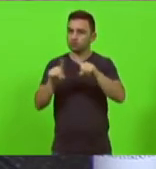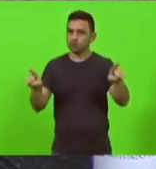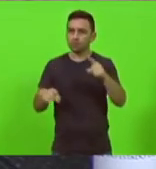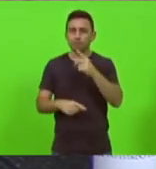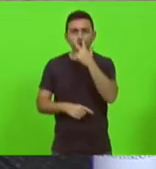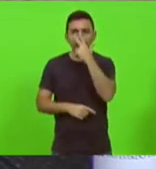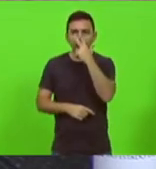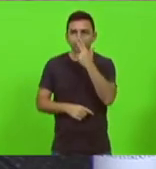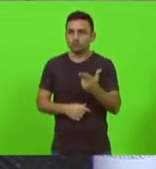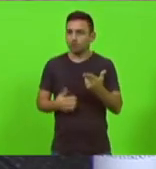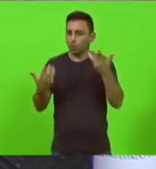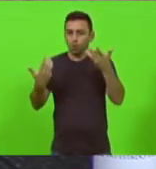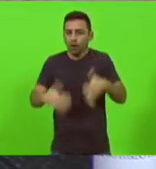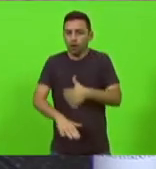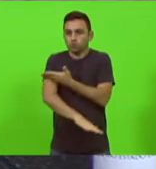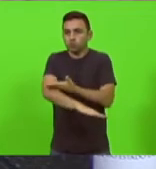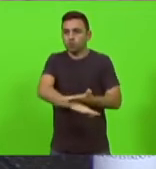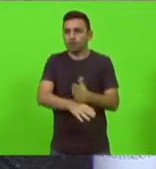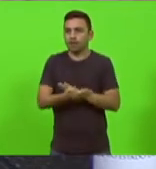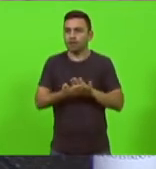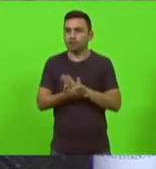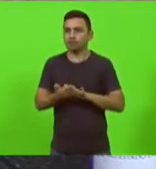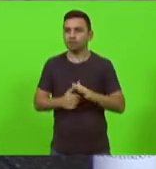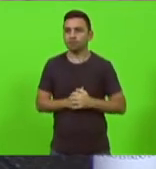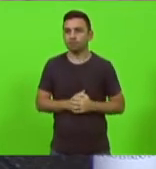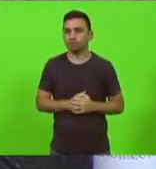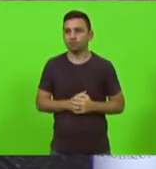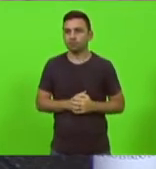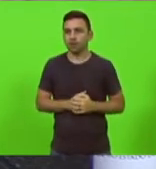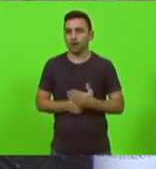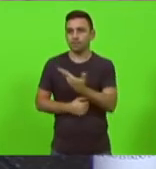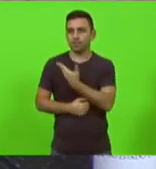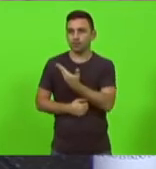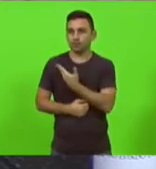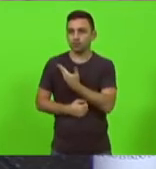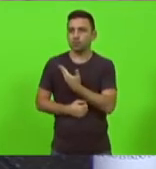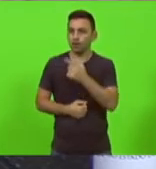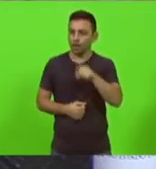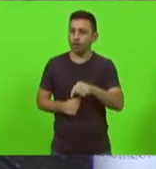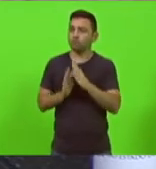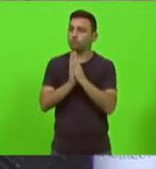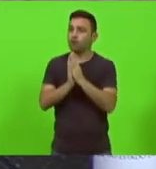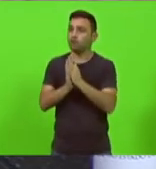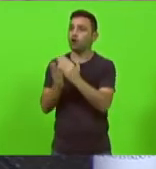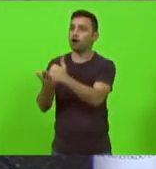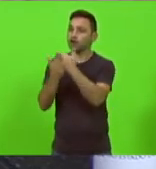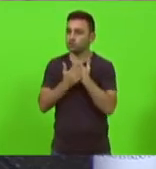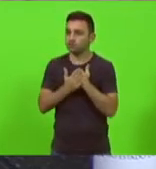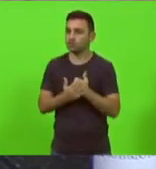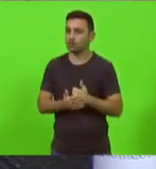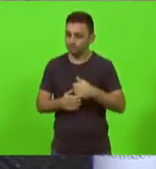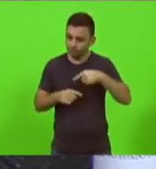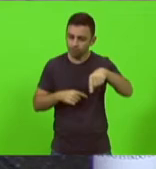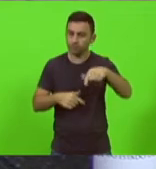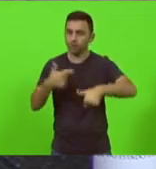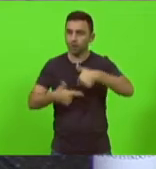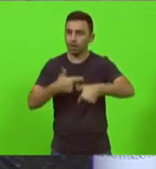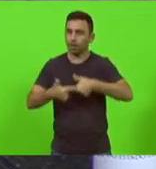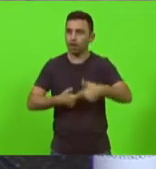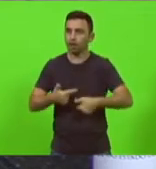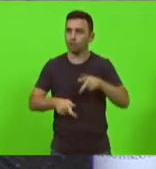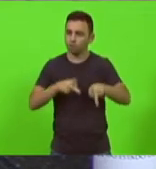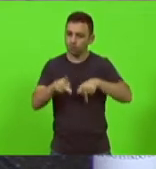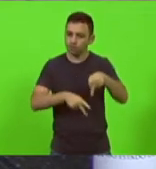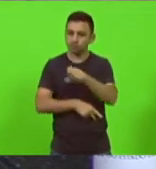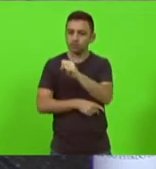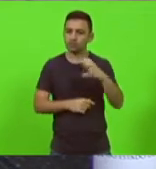parece que não está acostumado a isso aos seus colegas pedir uma ajuda por favor ajude vamos trabalhar pelo catarinense